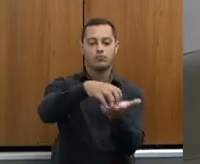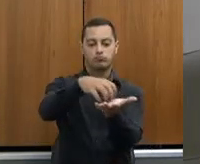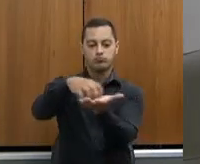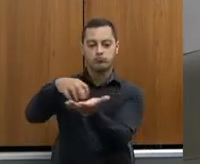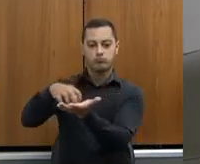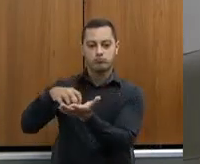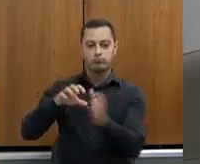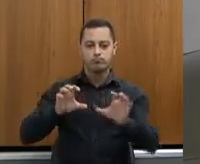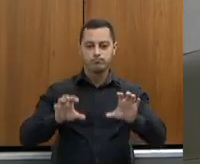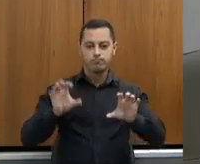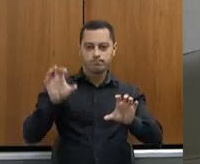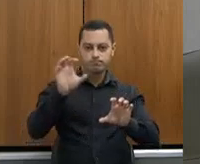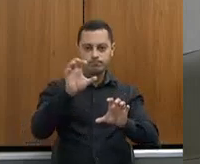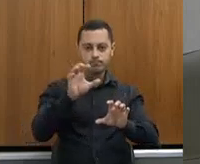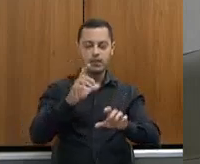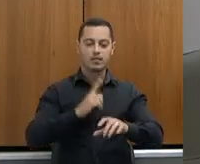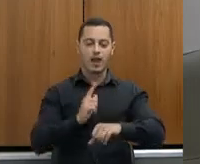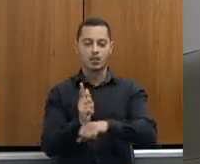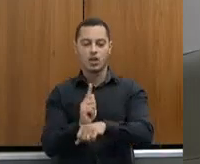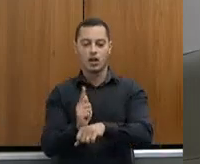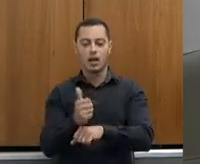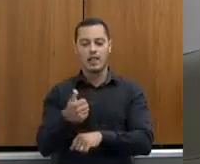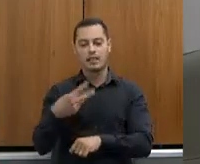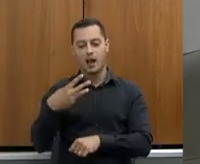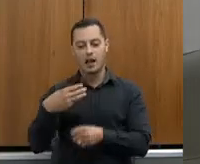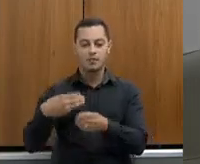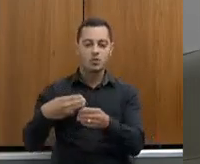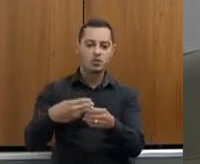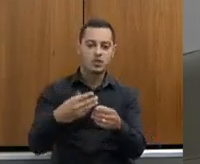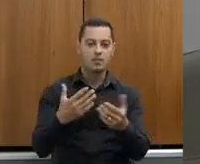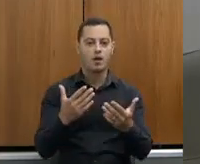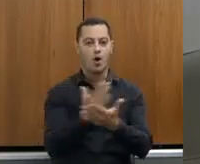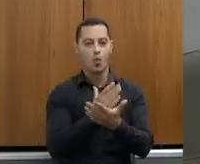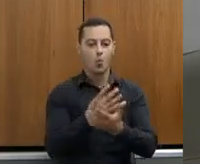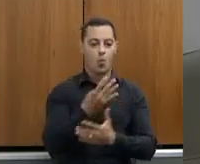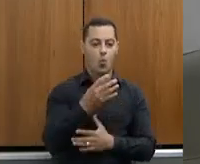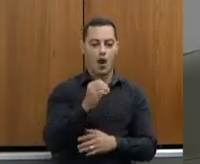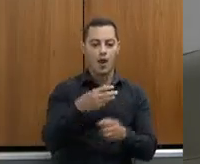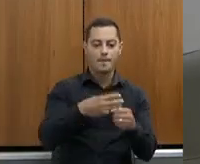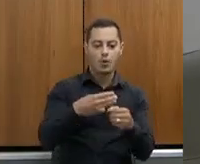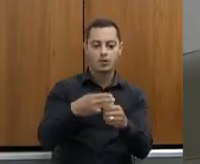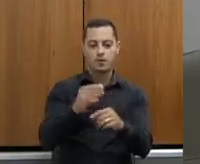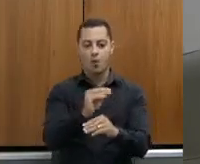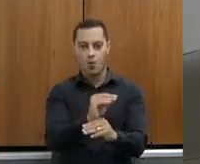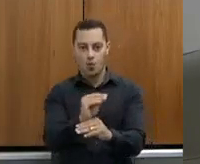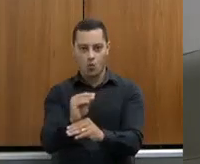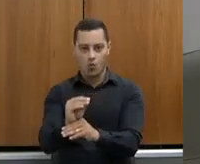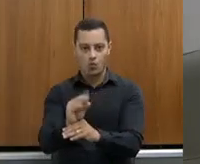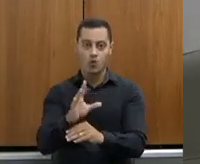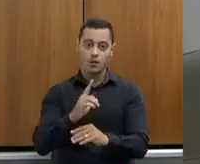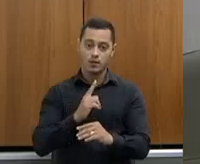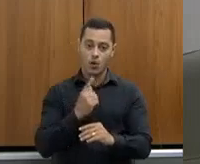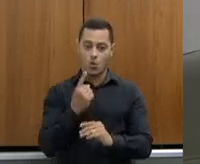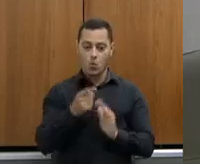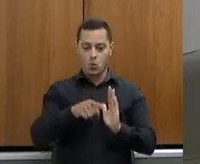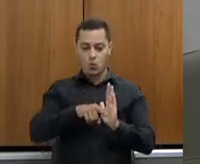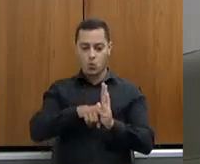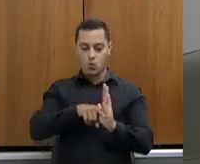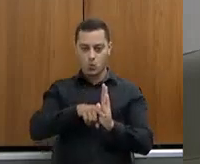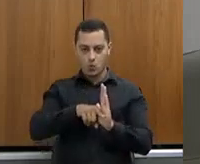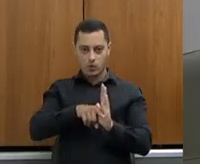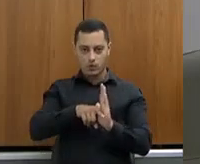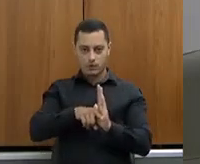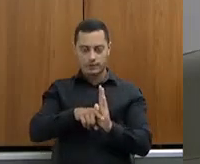delas gerenciam 13 municípios, outros 40. Então, gente tem um estudo sobre as regionais para